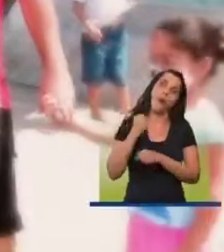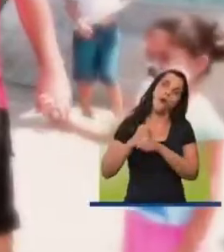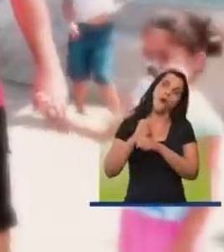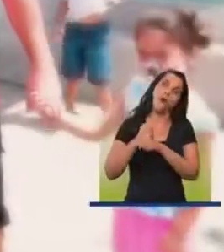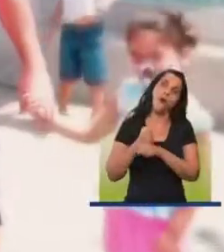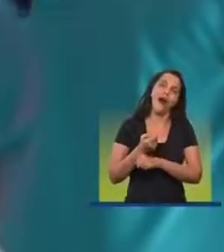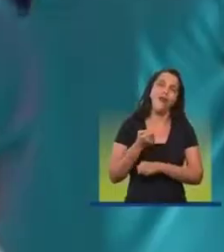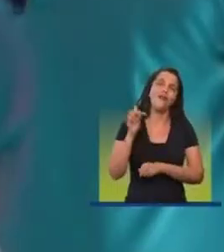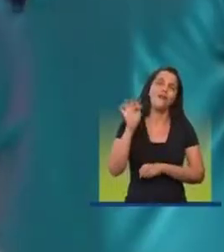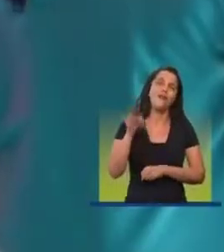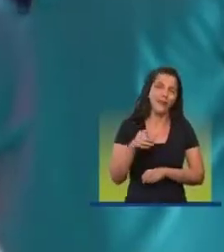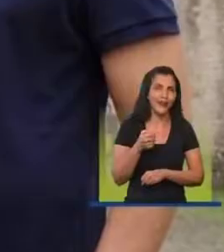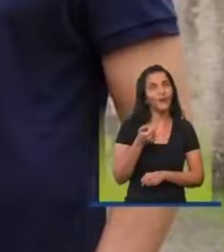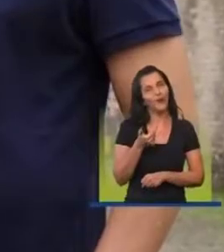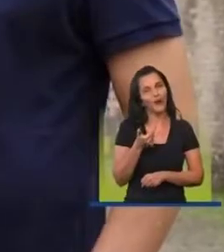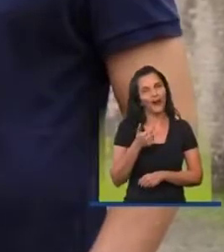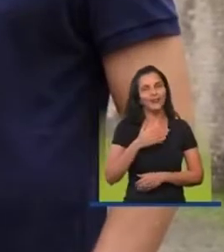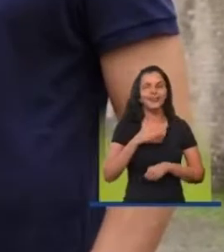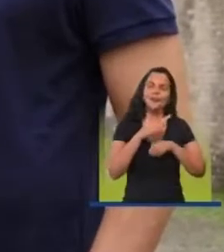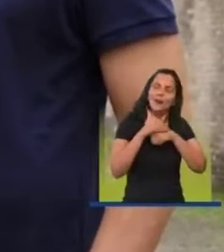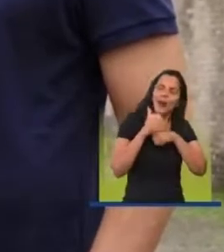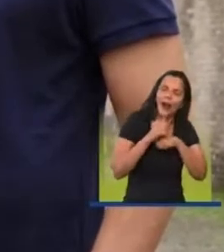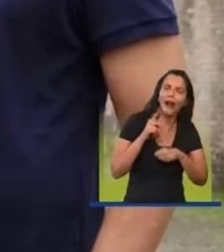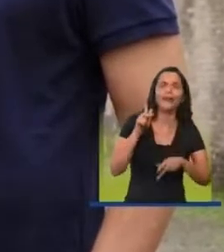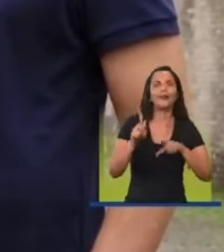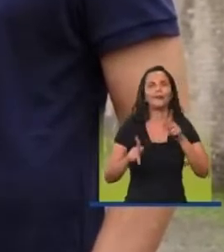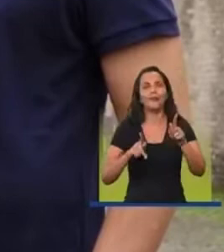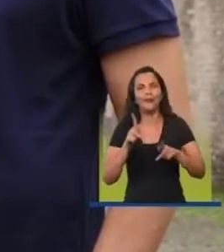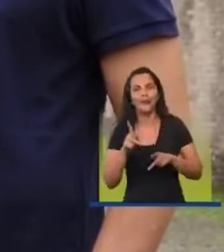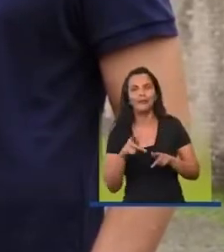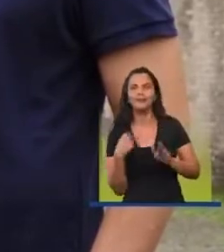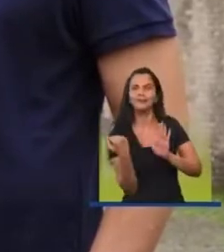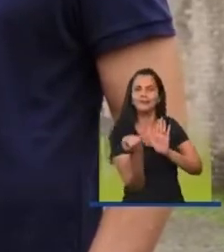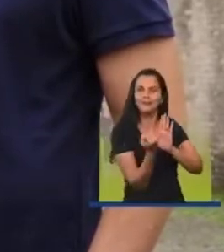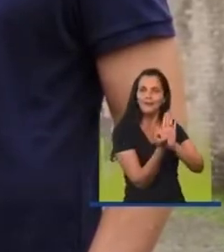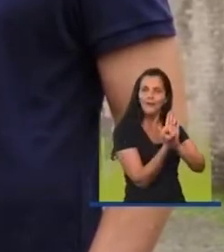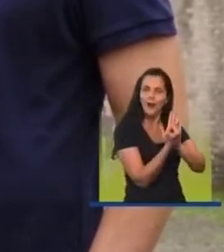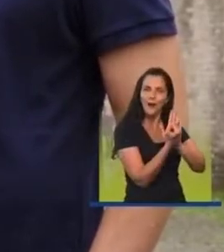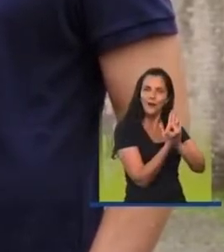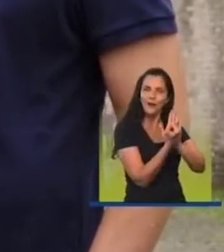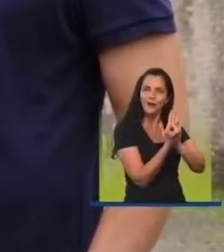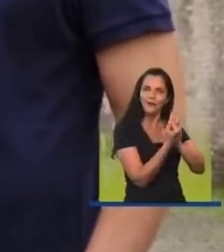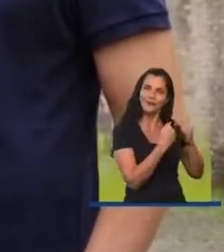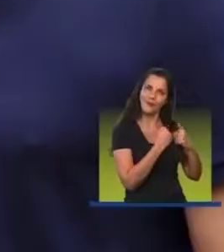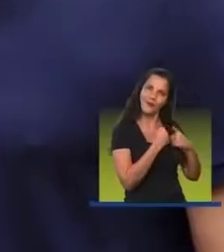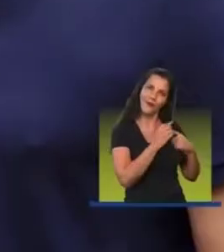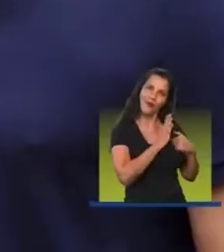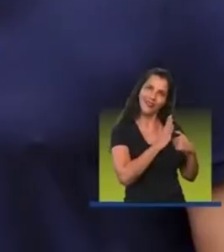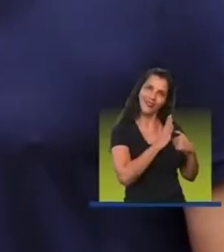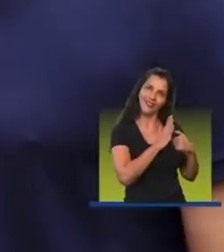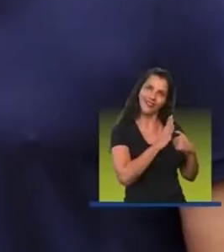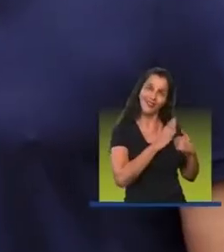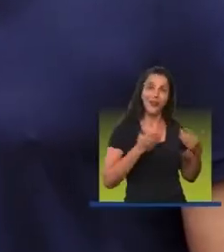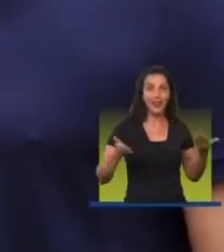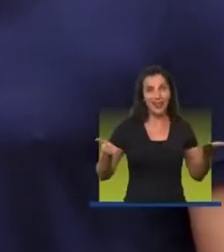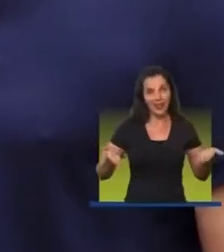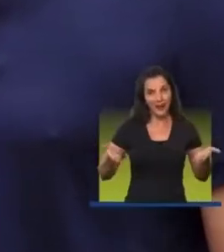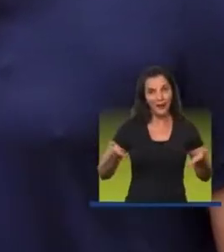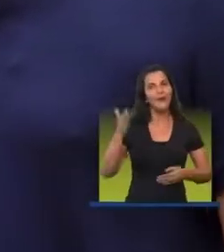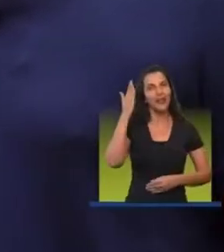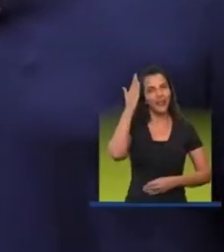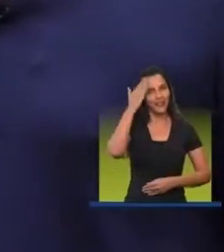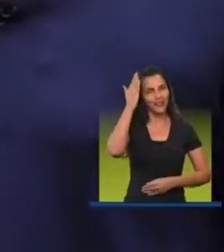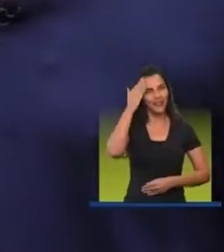segundo mandato como prefeito Receber esse carinho da população É algo que vai ficar marcado Para sempre No meu coração E agora A gente